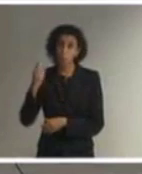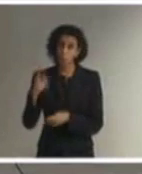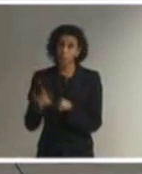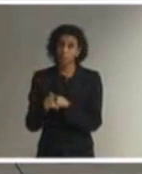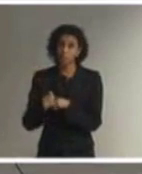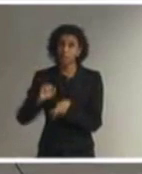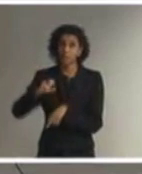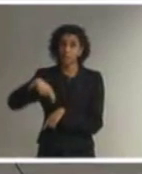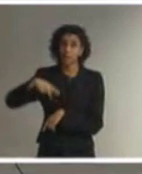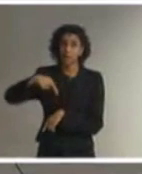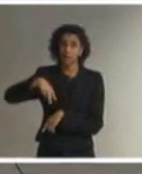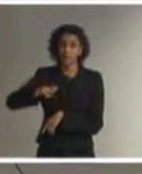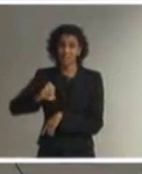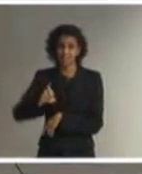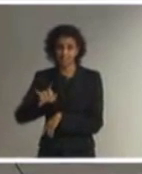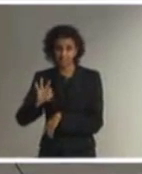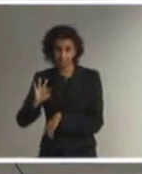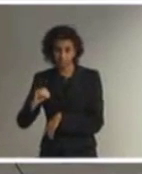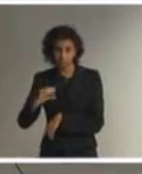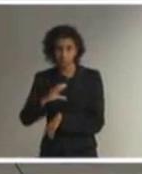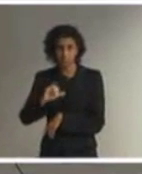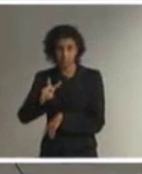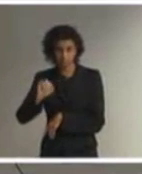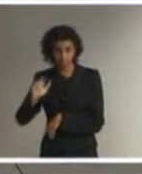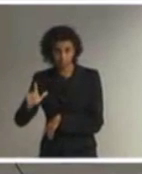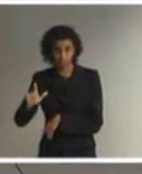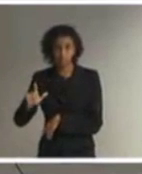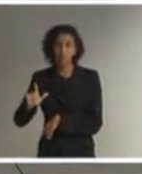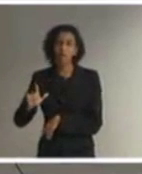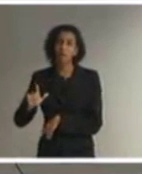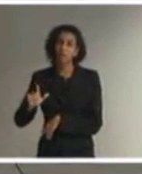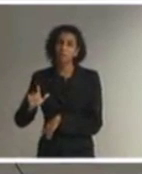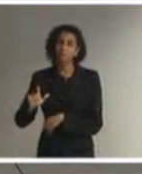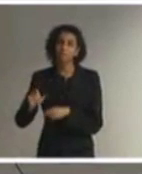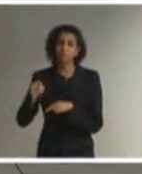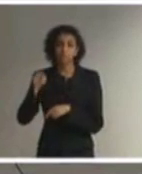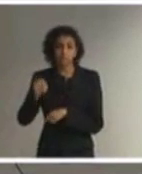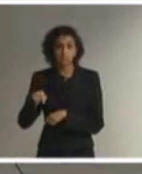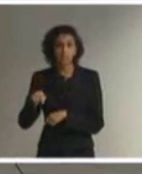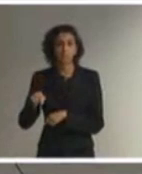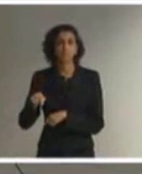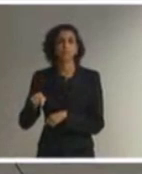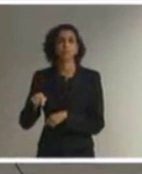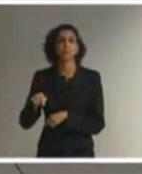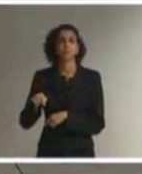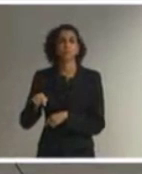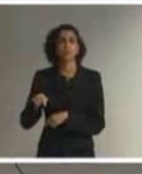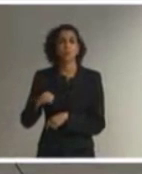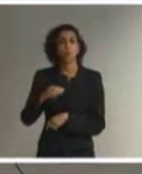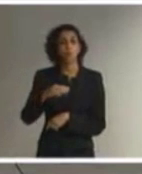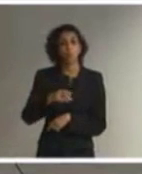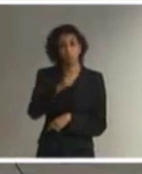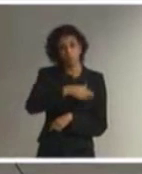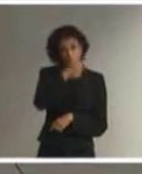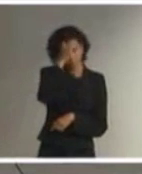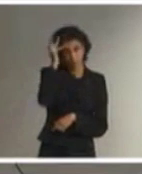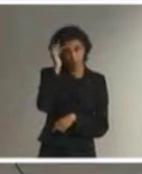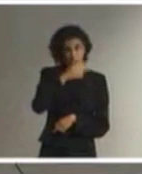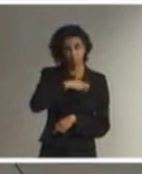inquérito civil, ele dá as condições necessárias para que o membro do Ministério Público então